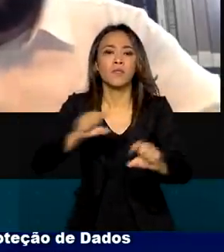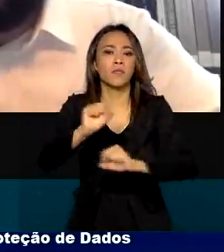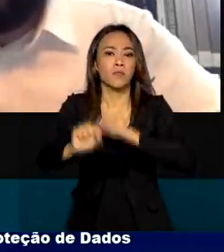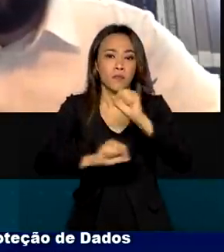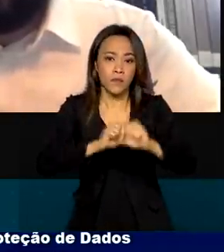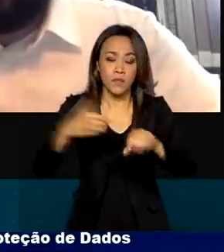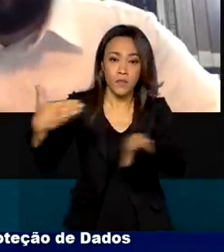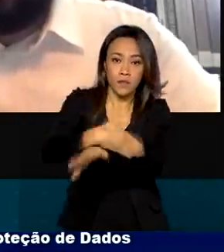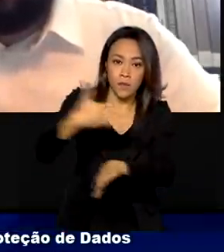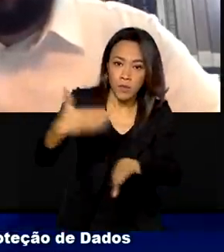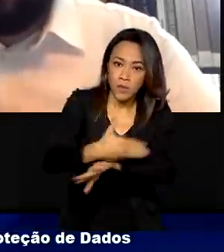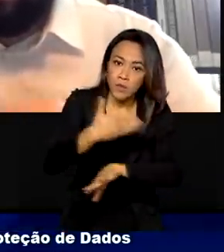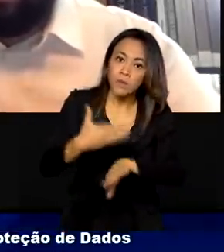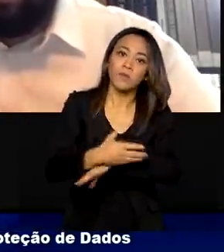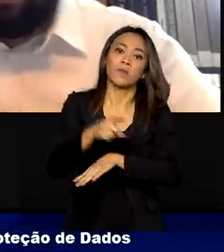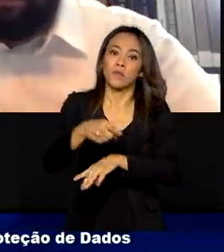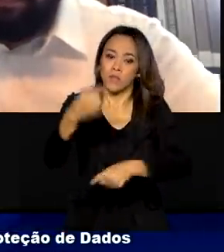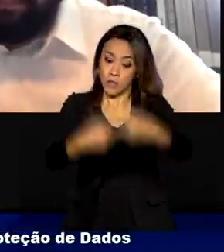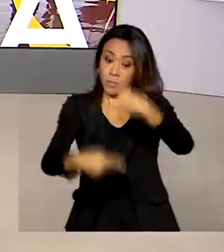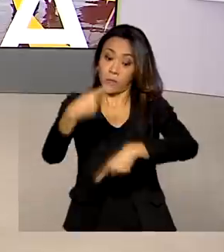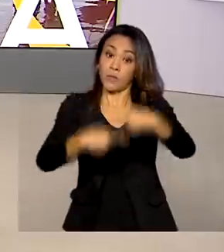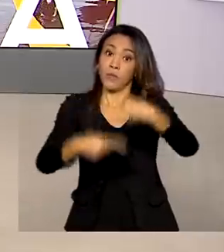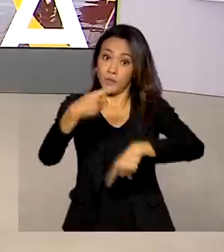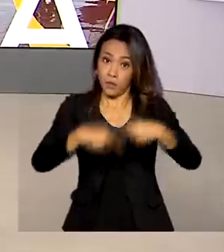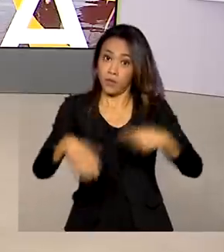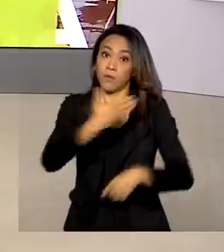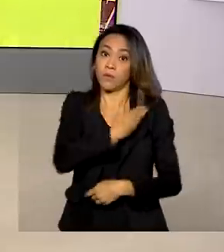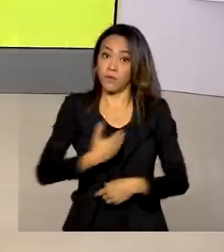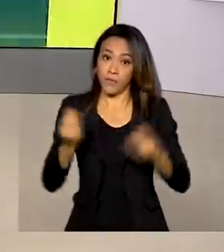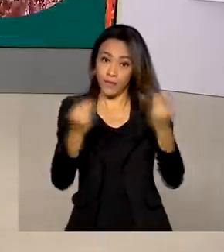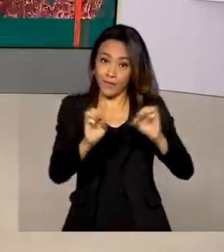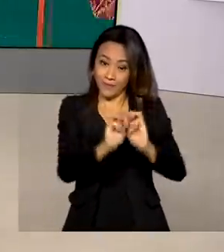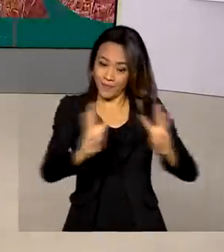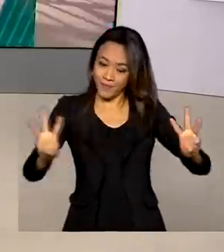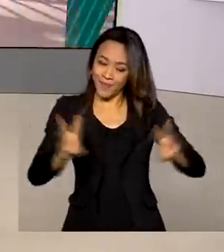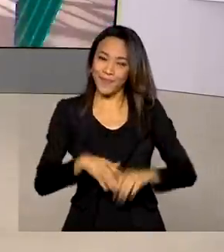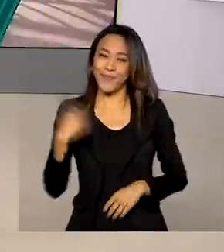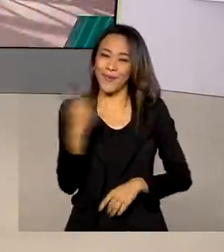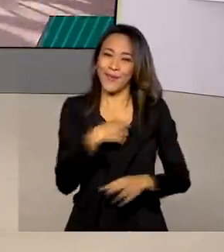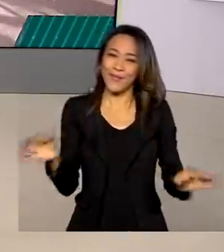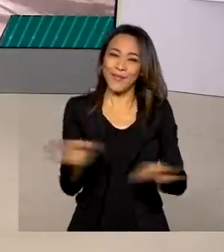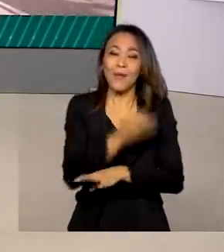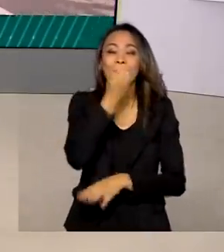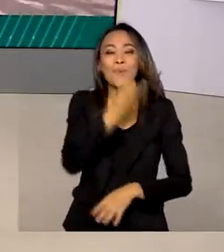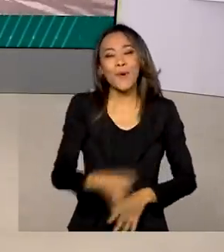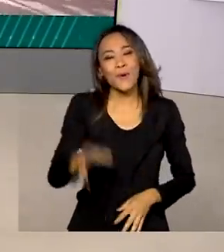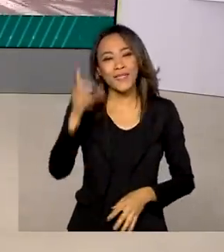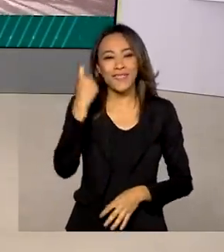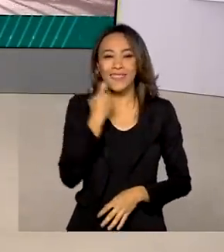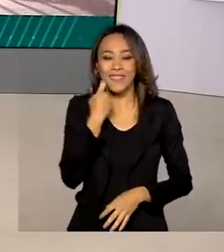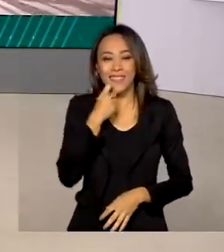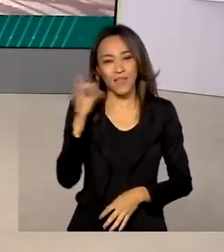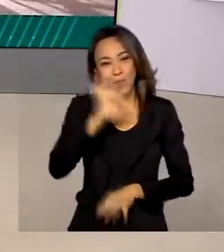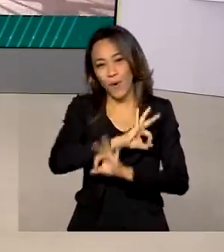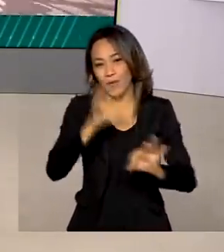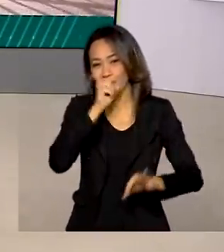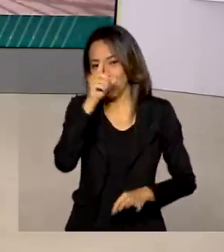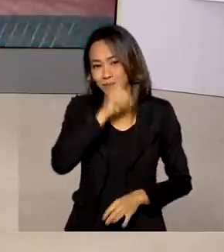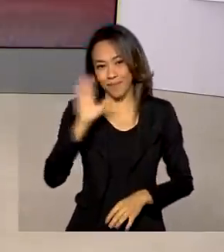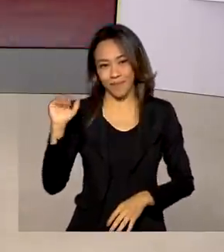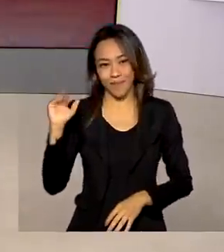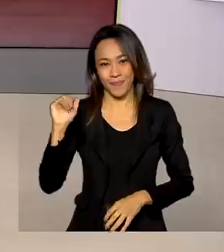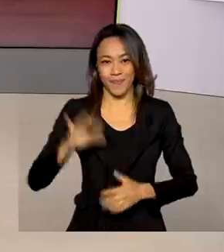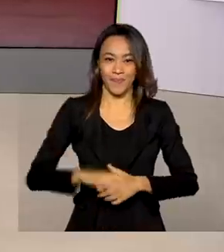políticas públicas das nossas plataformas digitais. A gente fica por aqui. Boa sexta-feira para você e um ótimo fim de semana. Tchau, tchau.